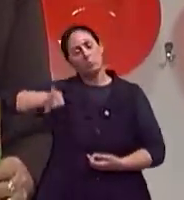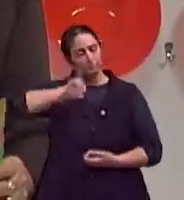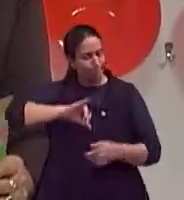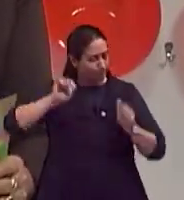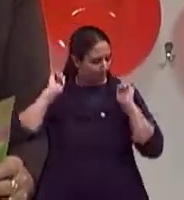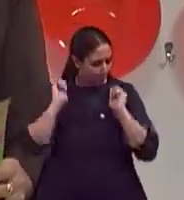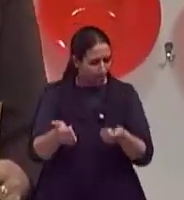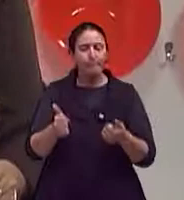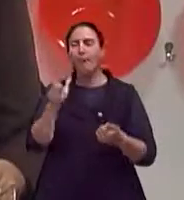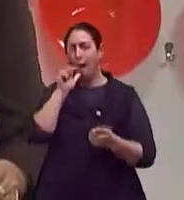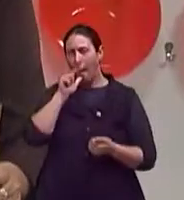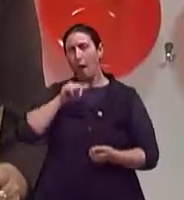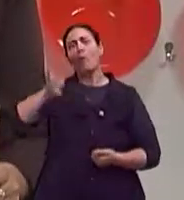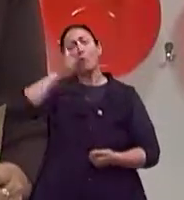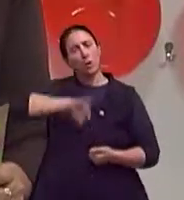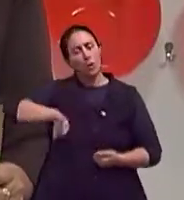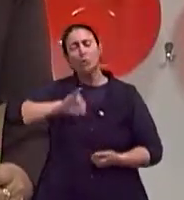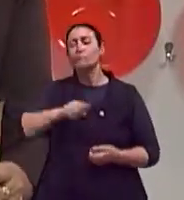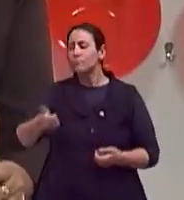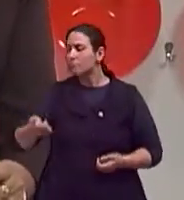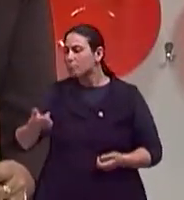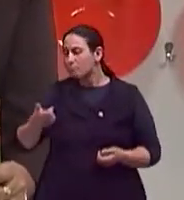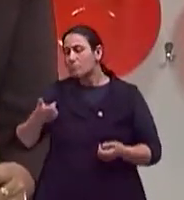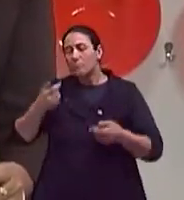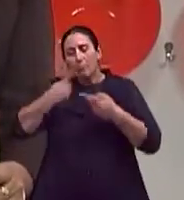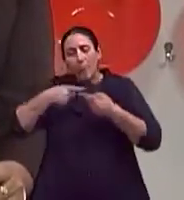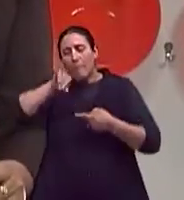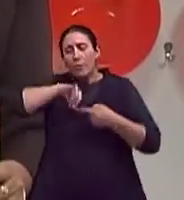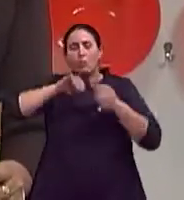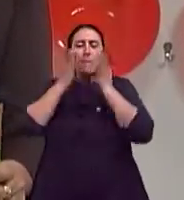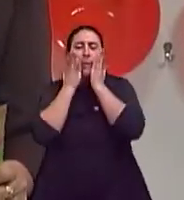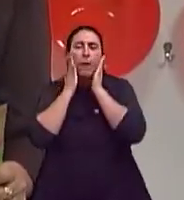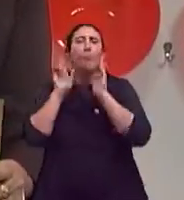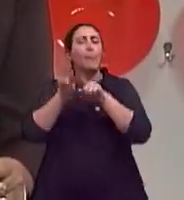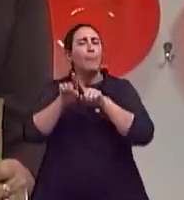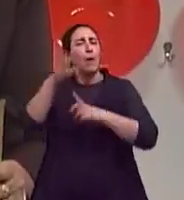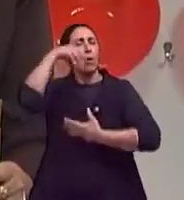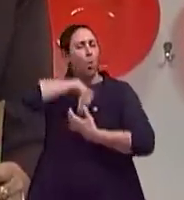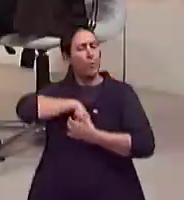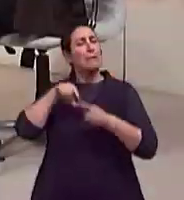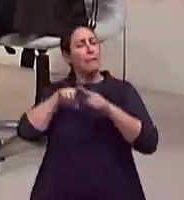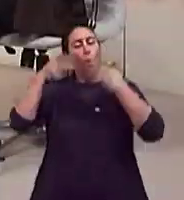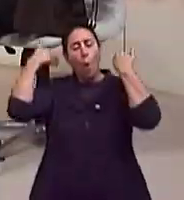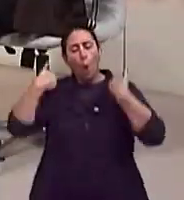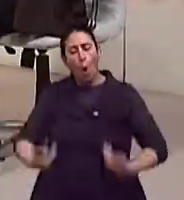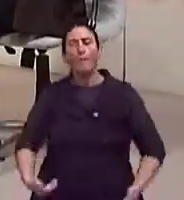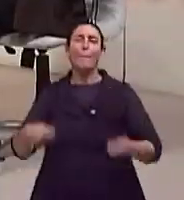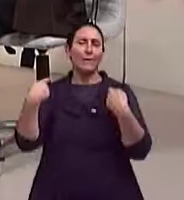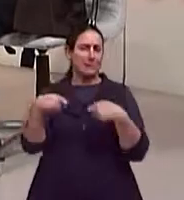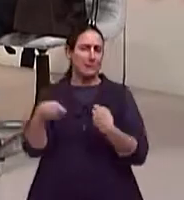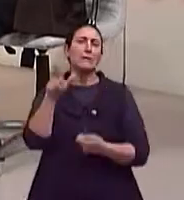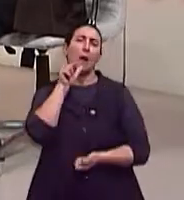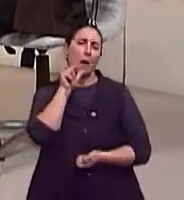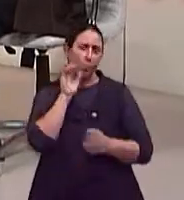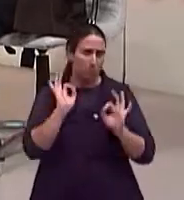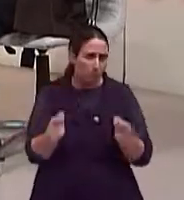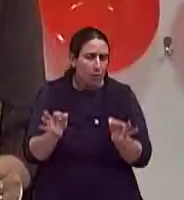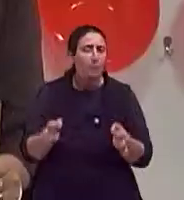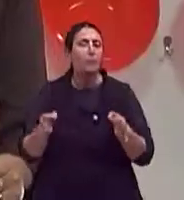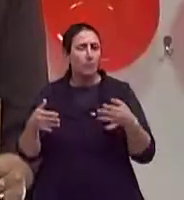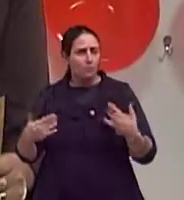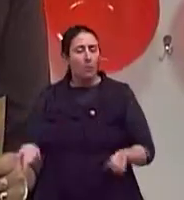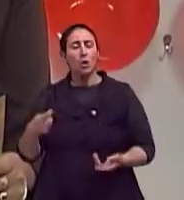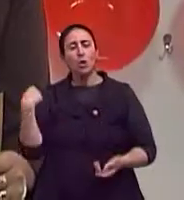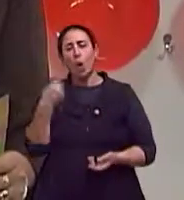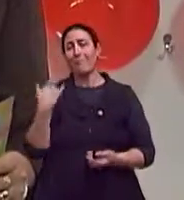né? Não é só para a pele, é para o nosso organismo, é mais porção água e ele precisa de água, né? dúvida. E com a idade se precisa mais